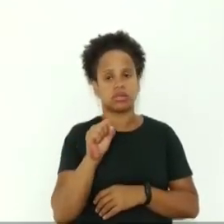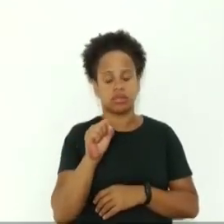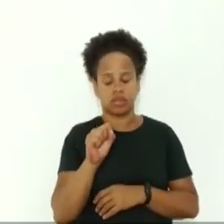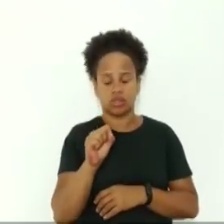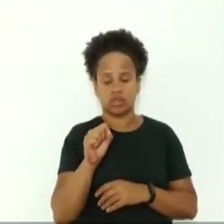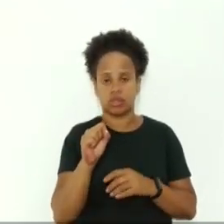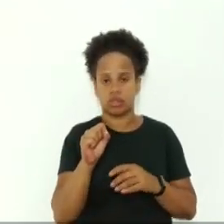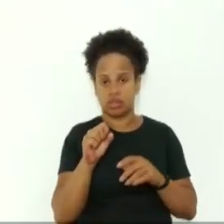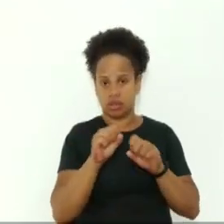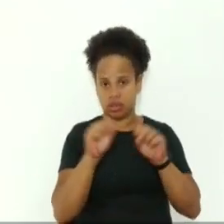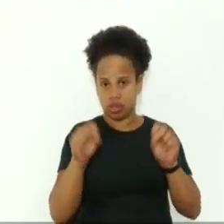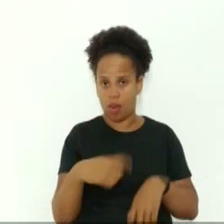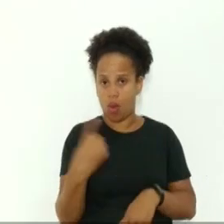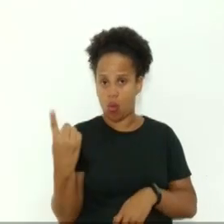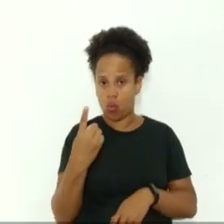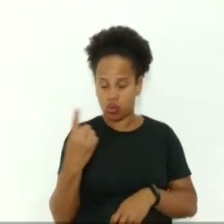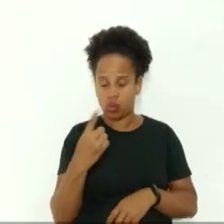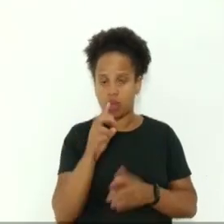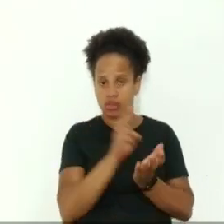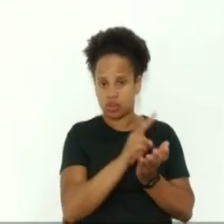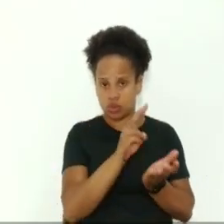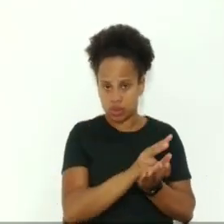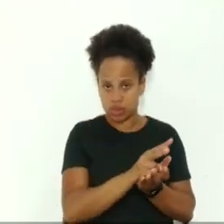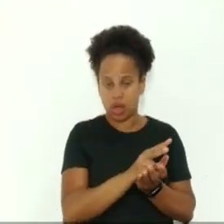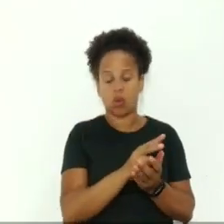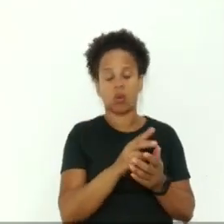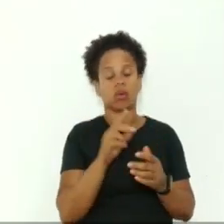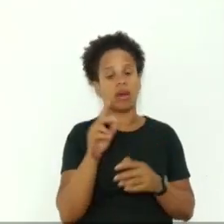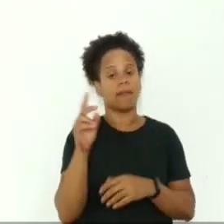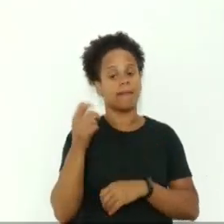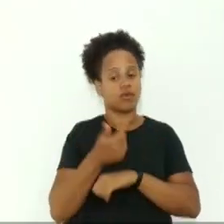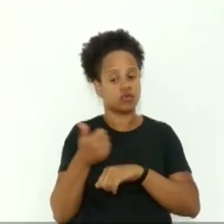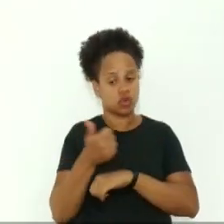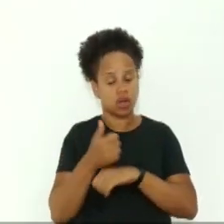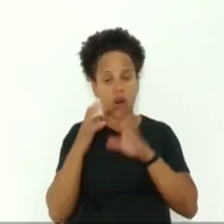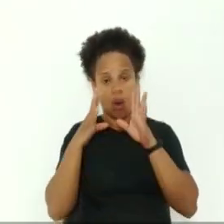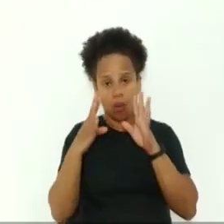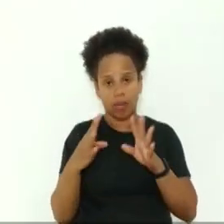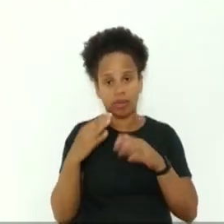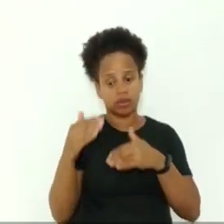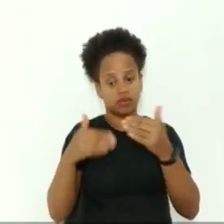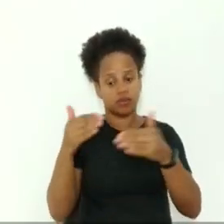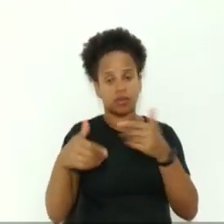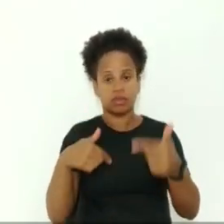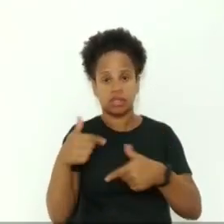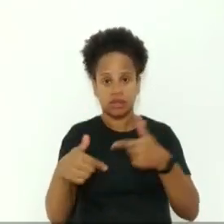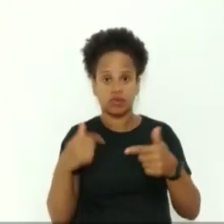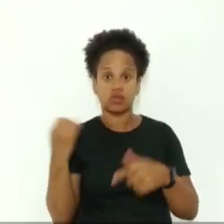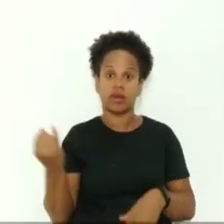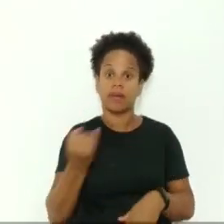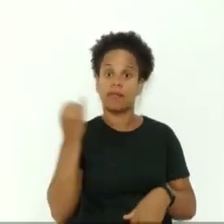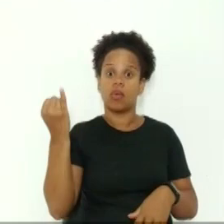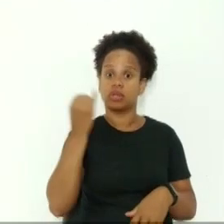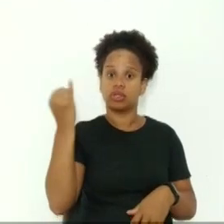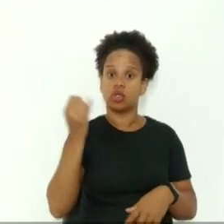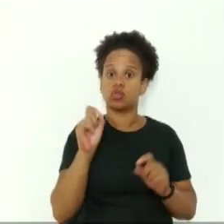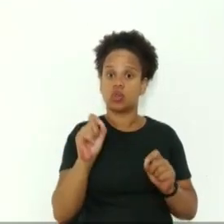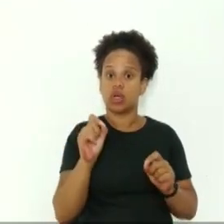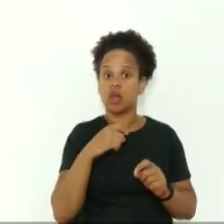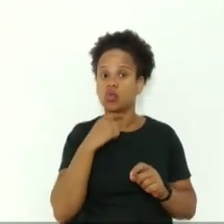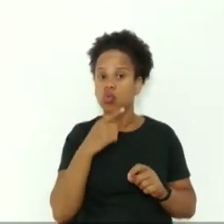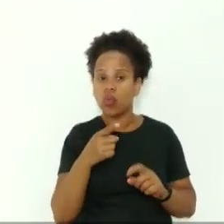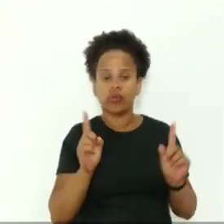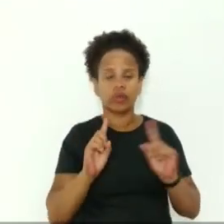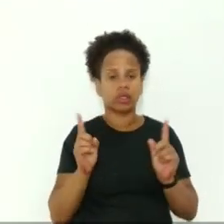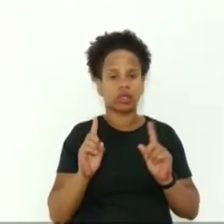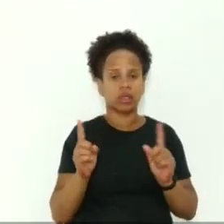os profissionais que compõem o desenvolvimento dos serviços torna-se importante não deixar dúvidas que os profissionais que atuam